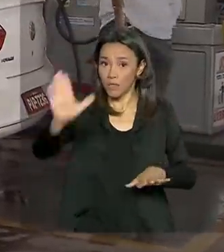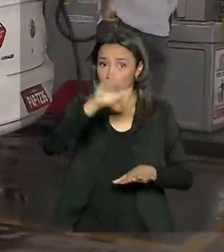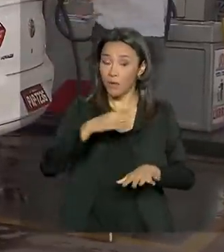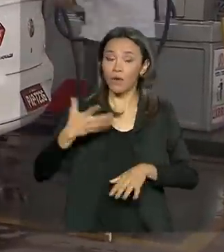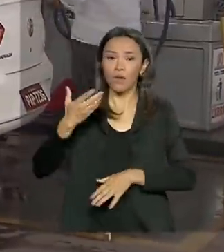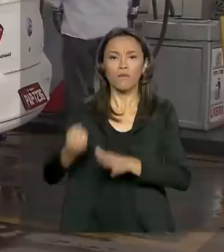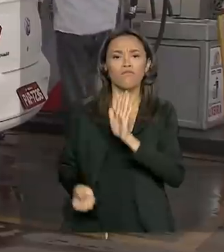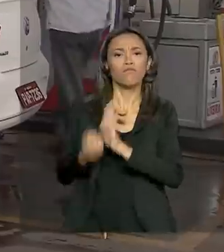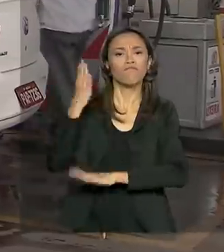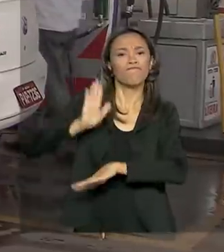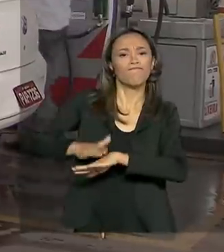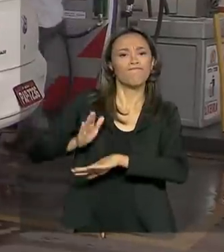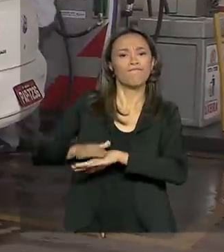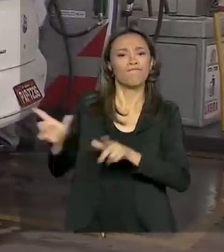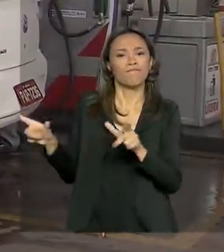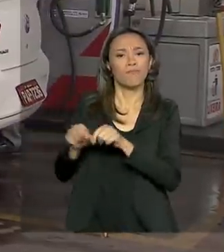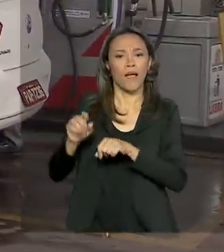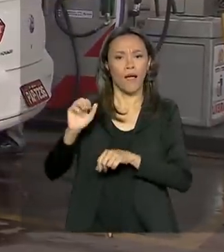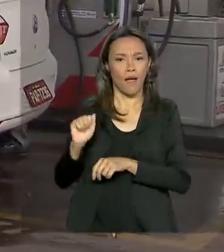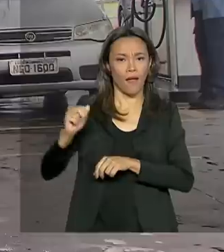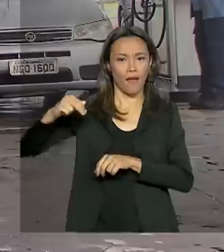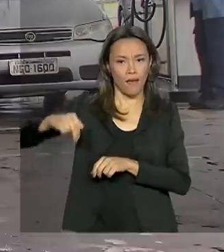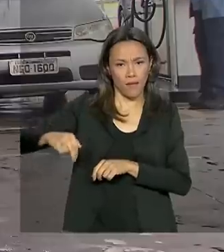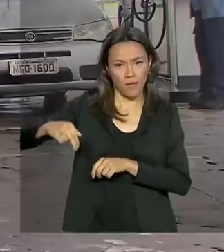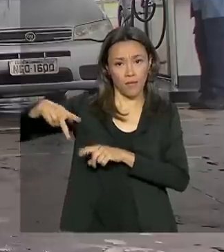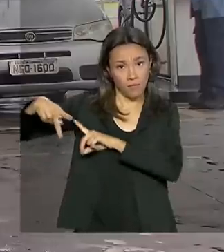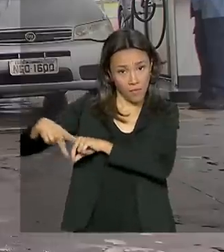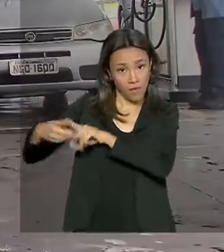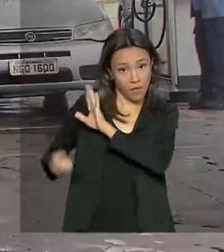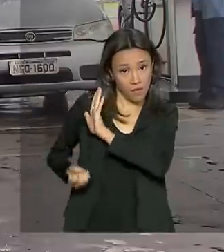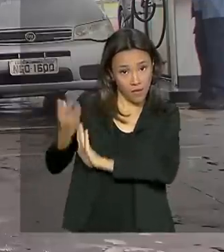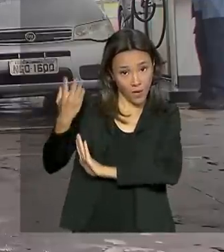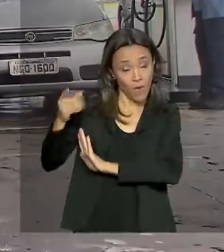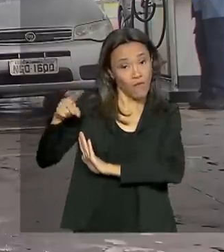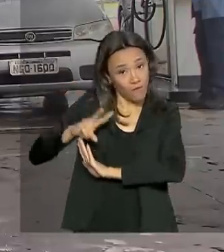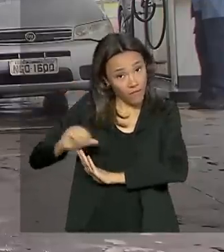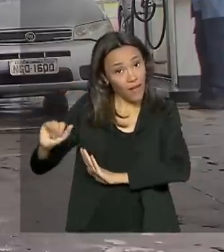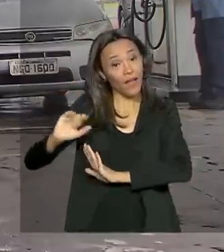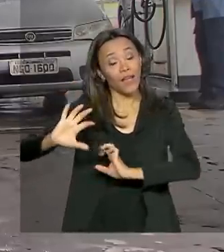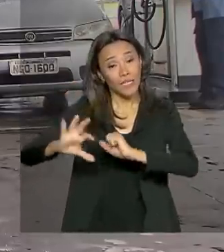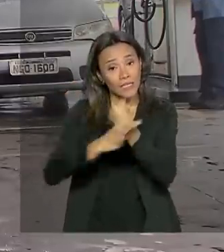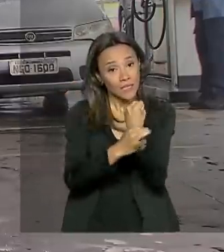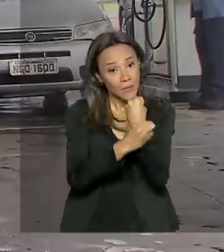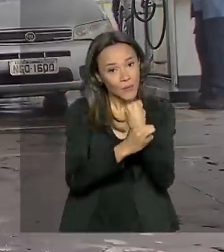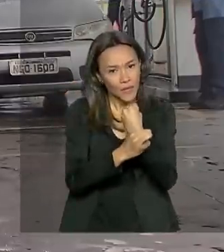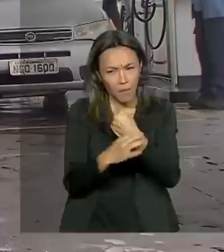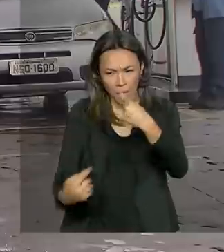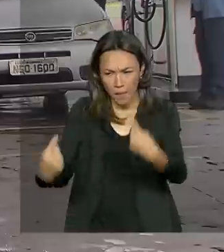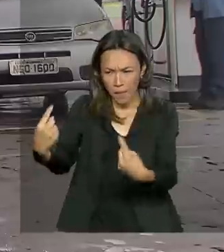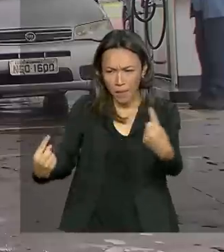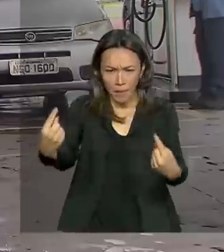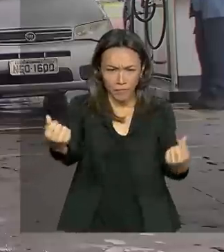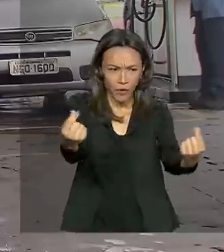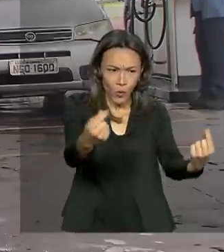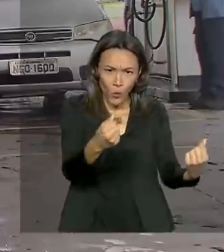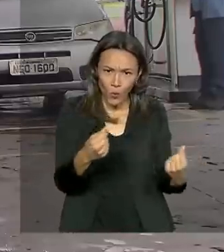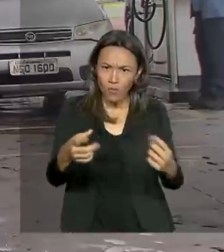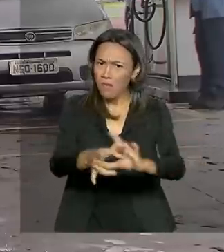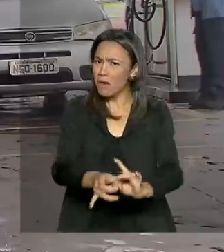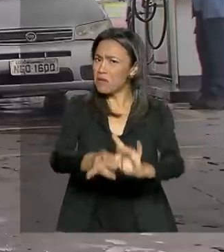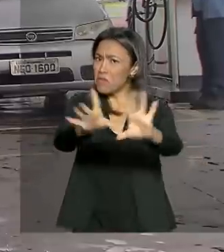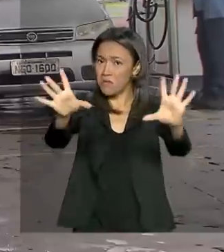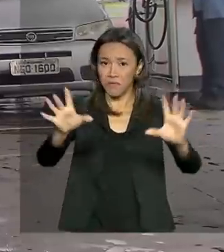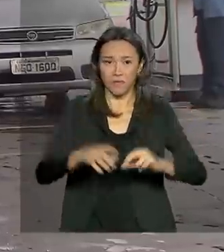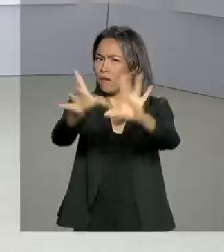Agência Nacional de Petróleo, a ANP, vai ajudar a garantir a concorrência no mercado de combustíveis que tem os preços livres.